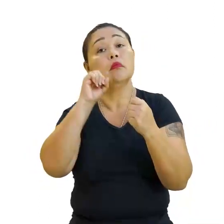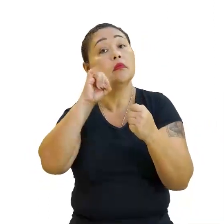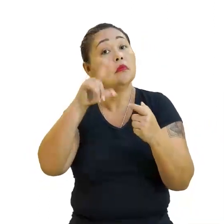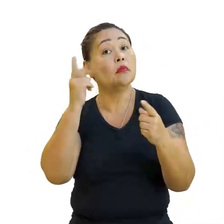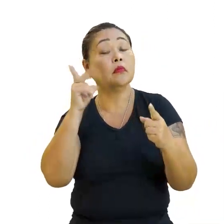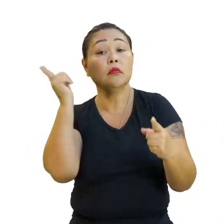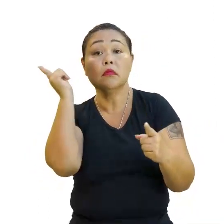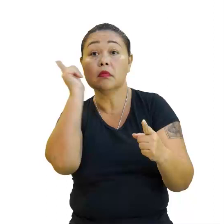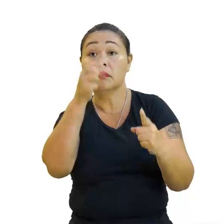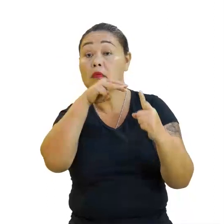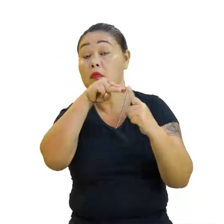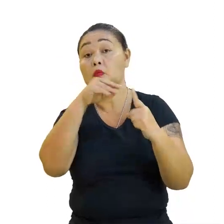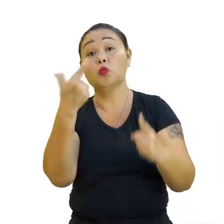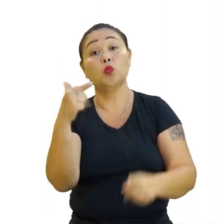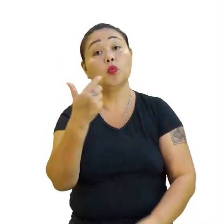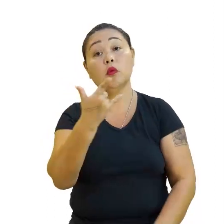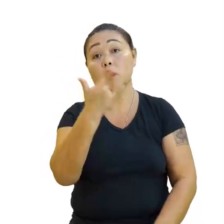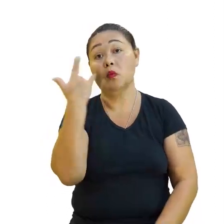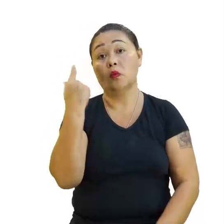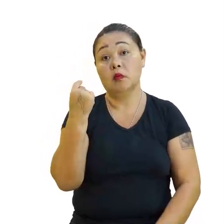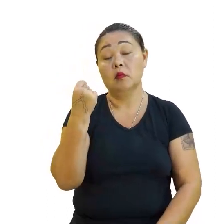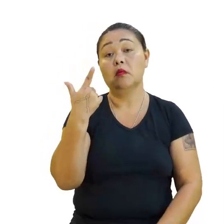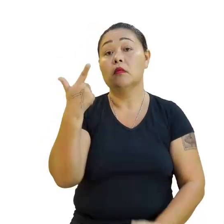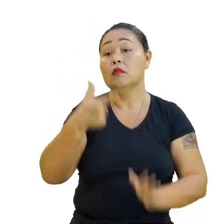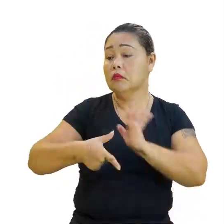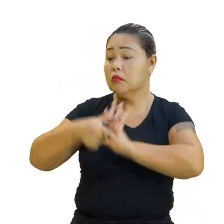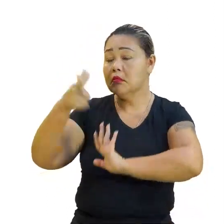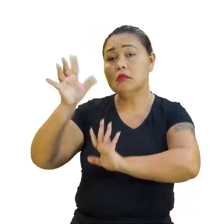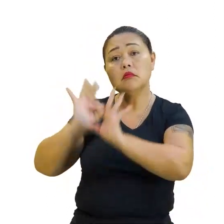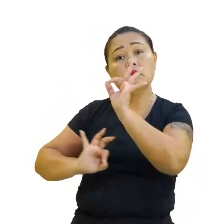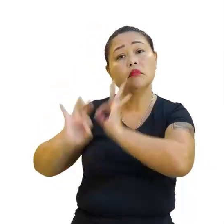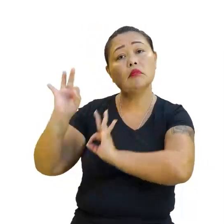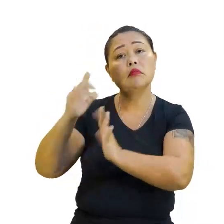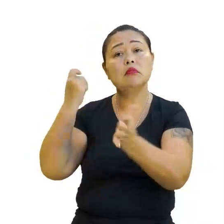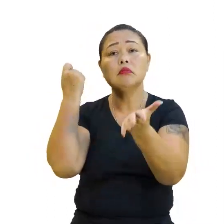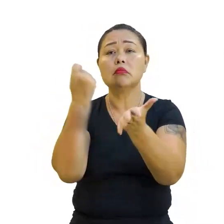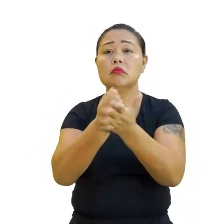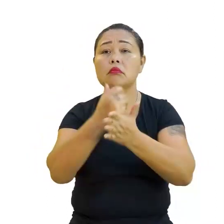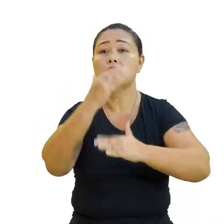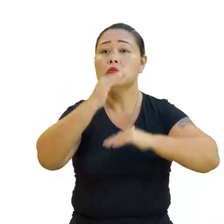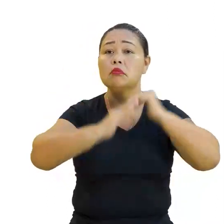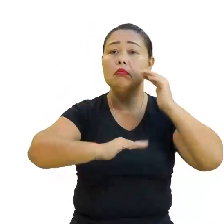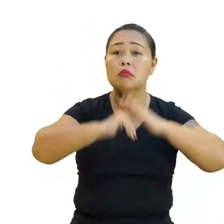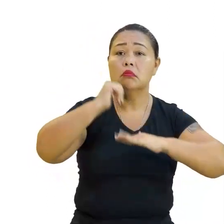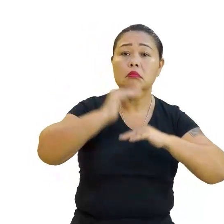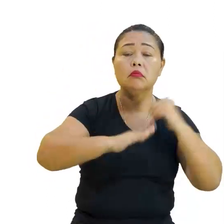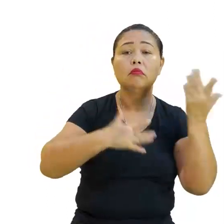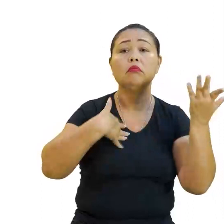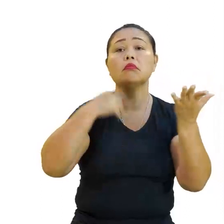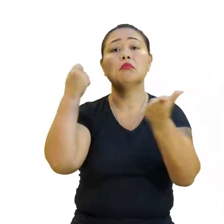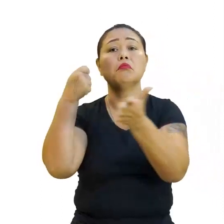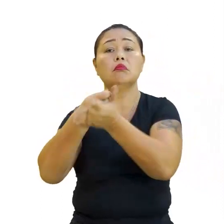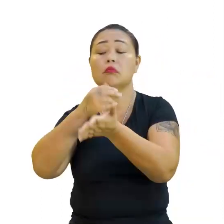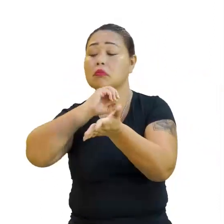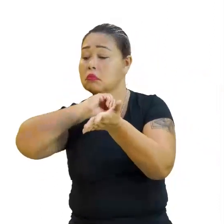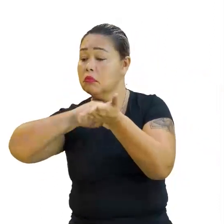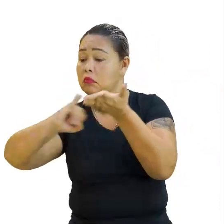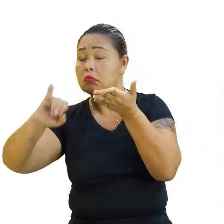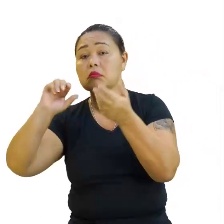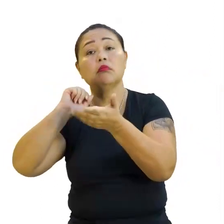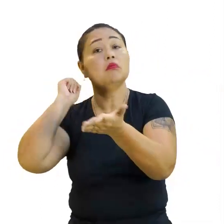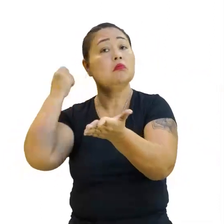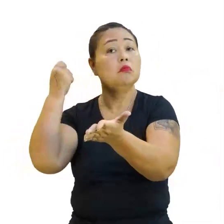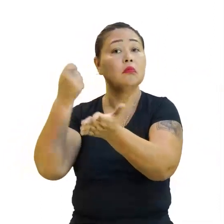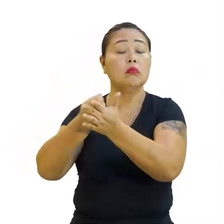meta, não vai ter lucro. E tem todo um funcionamento, a questão de pagar funcionário, pagar os impostos, pagar aluguel. Tudo